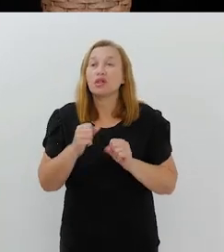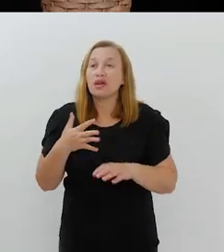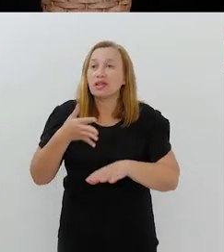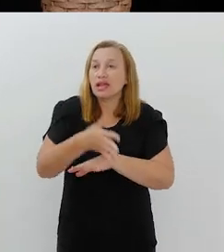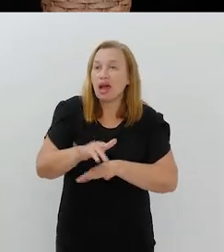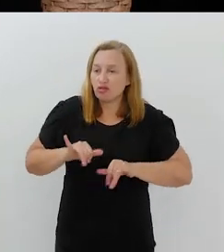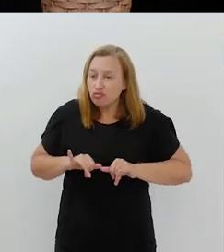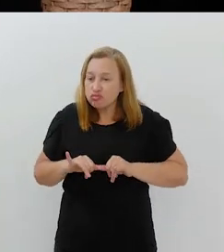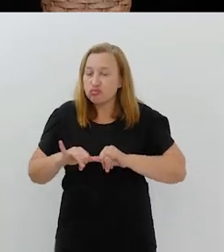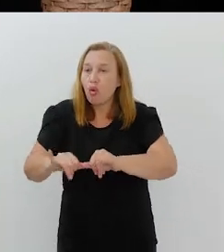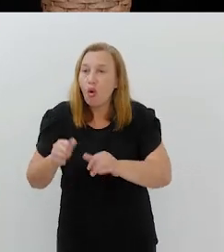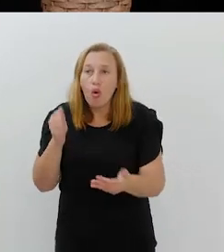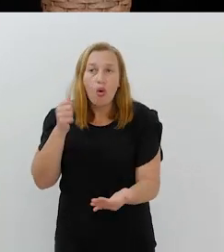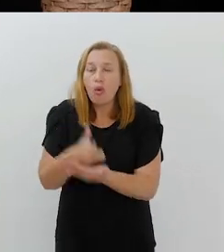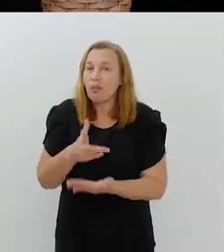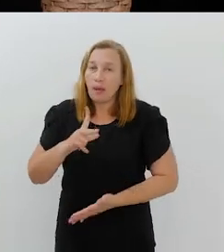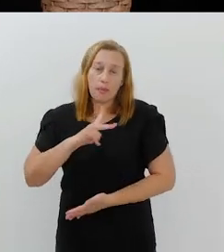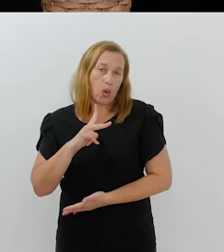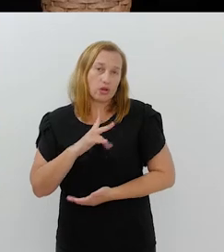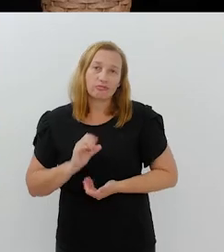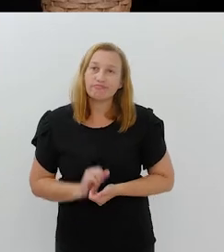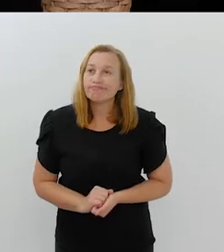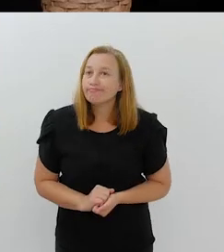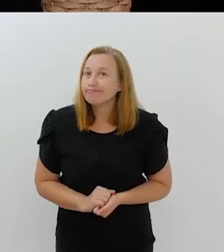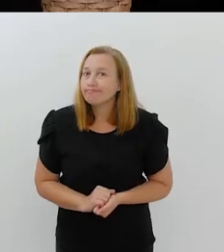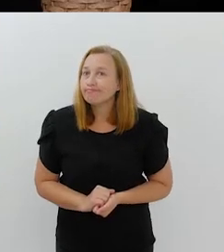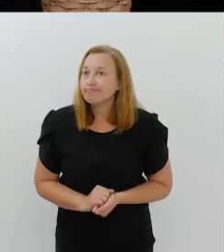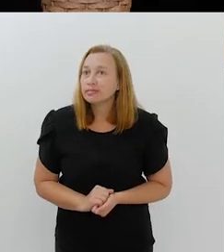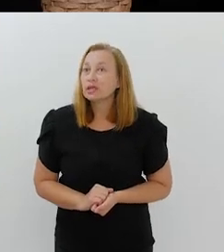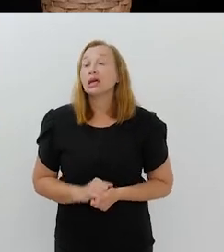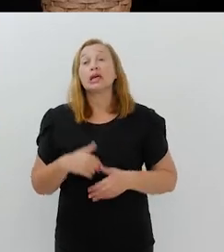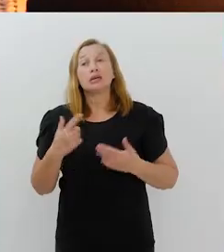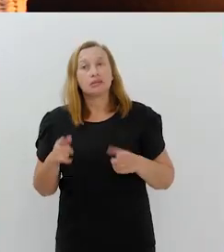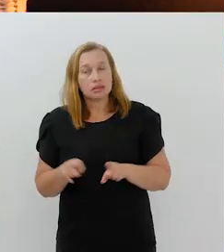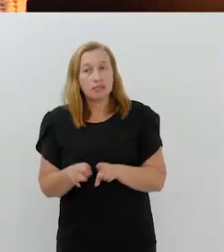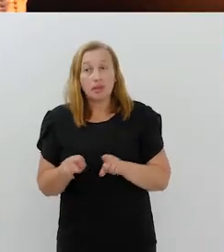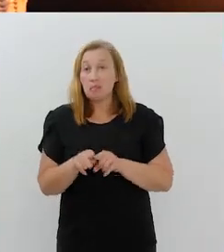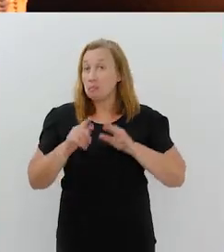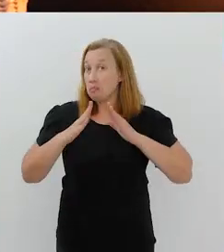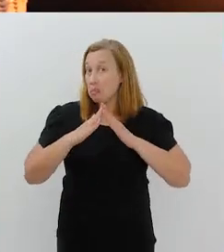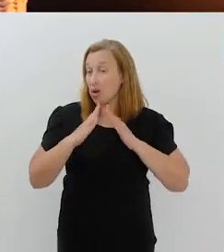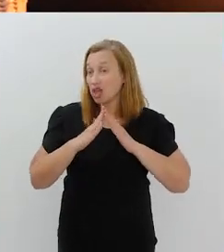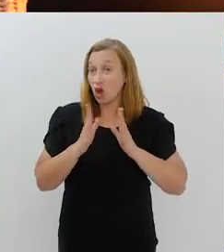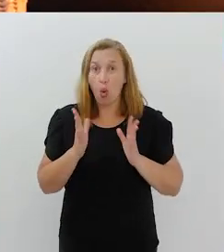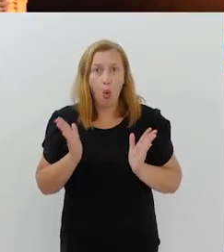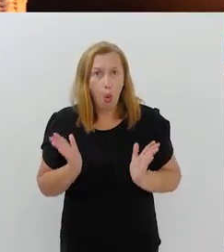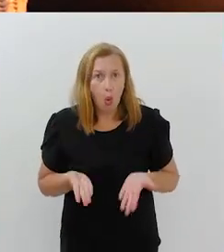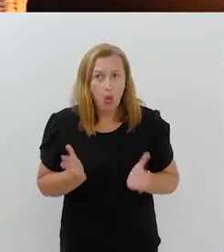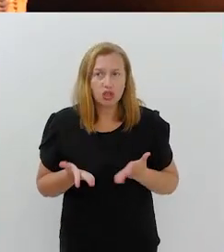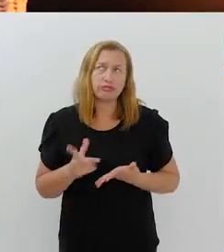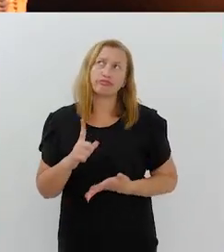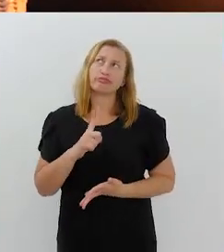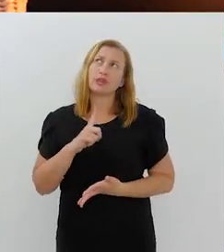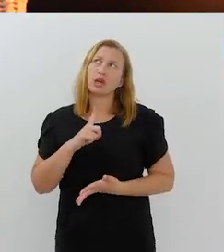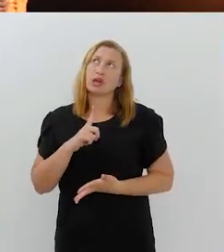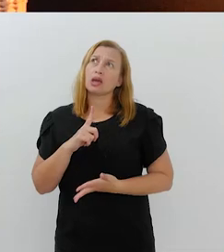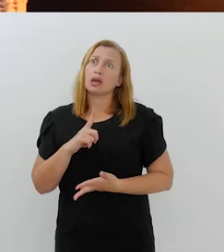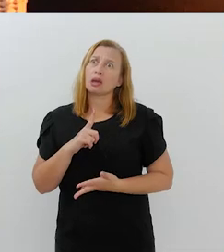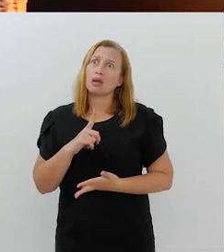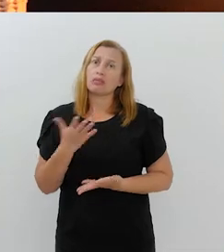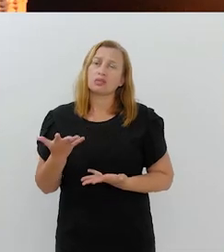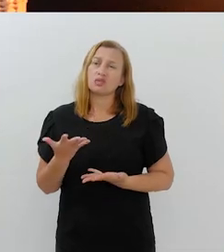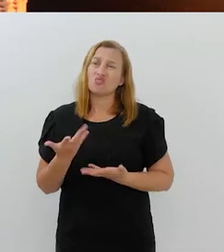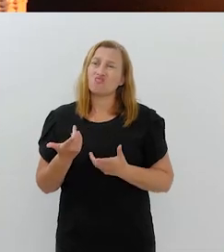é um dia poder entrar no mercado e fazer a própria Só fazer a sua própria compra. E, também, a questão da moradia. hoje a gente